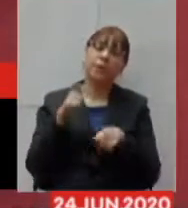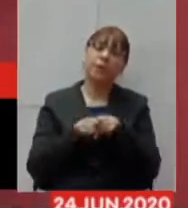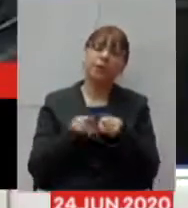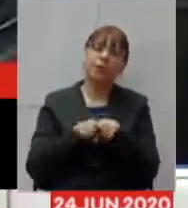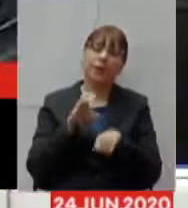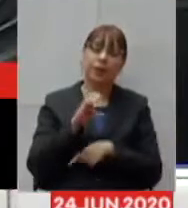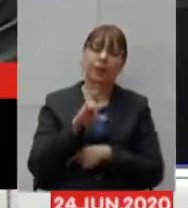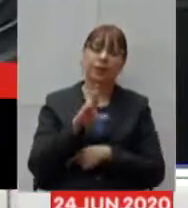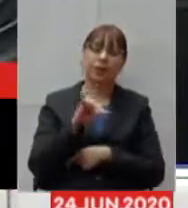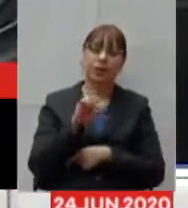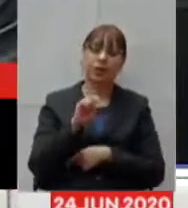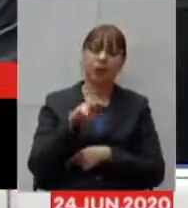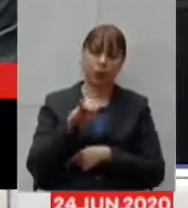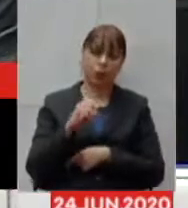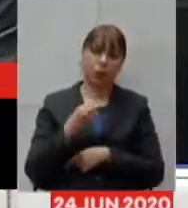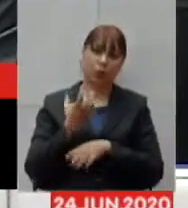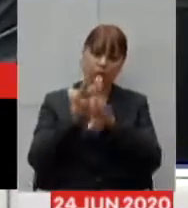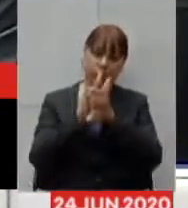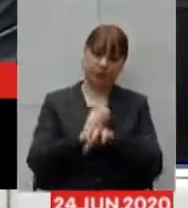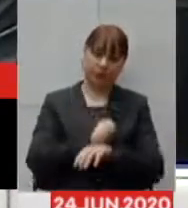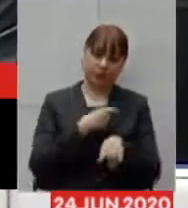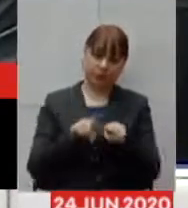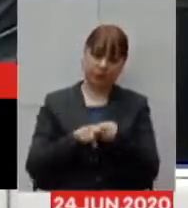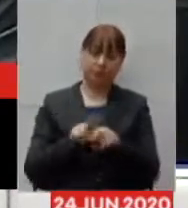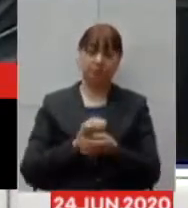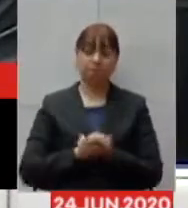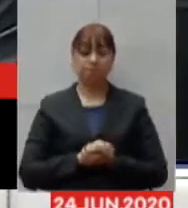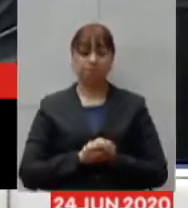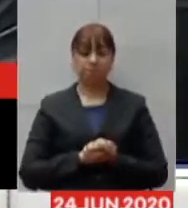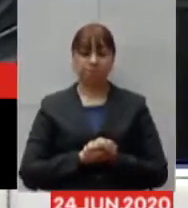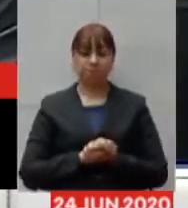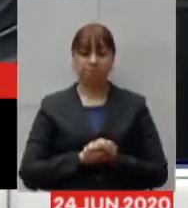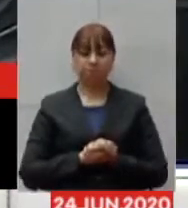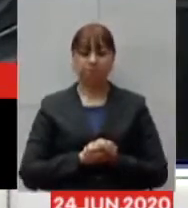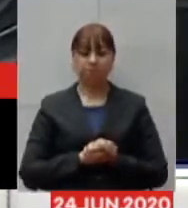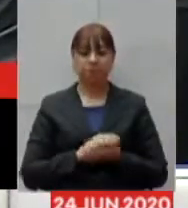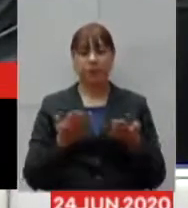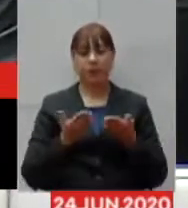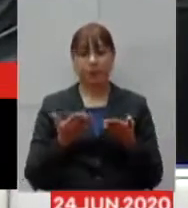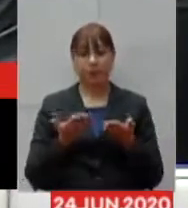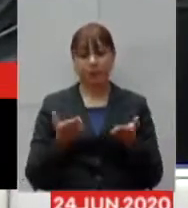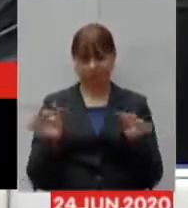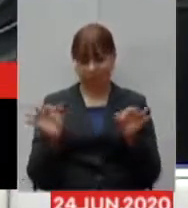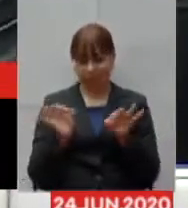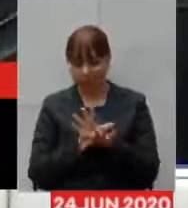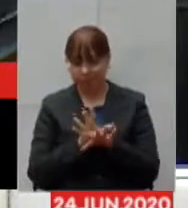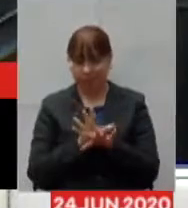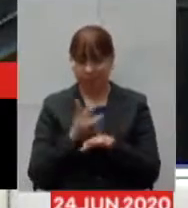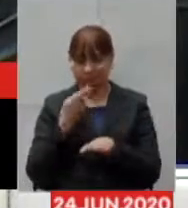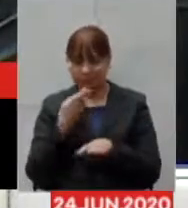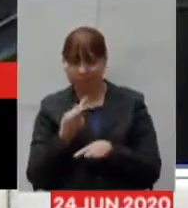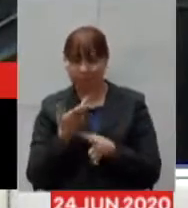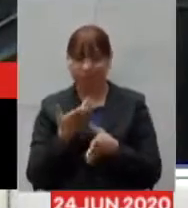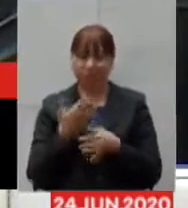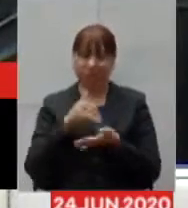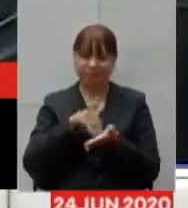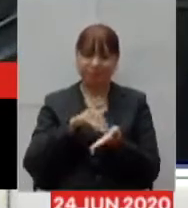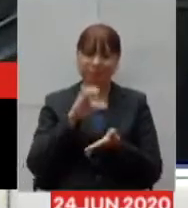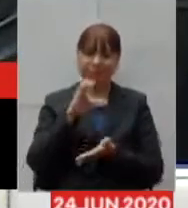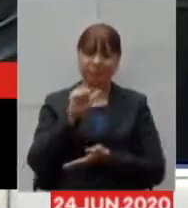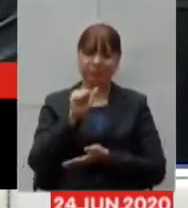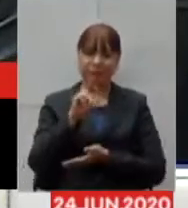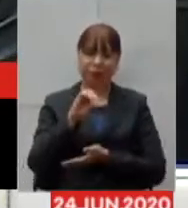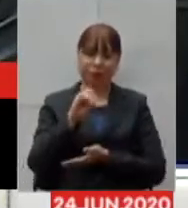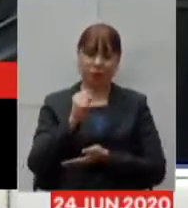Cristiano Silveira eu vou passar as considerações finais então para o secretário Carlos Eduardo